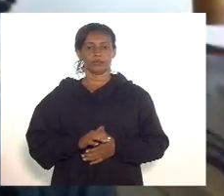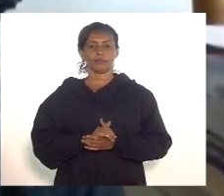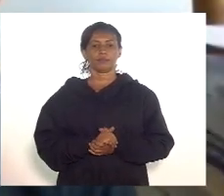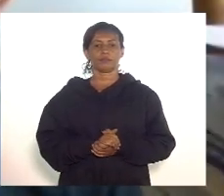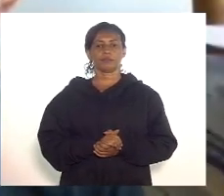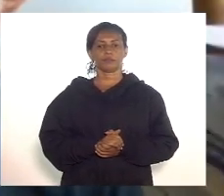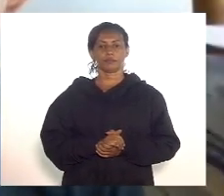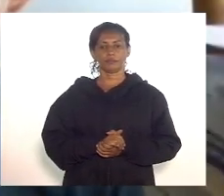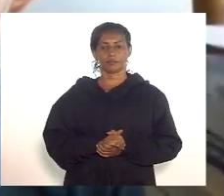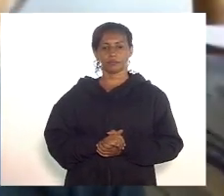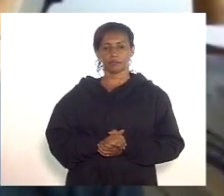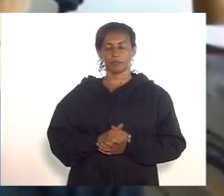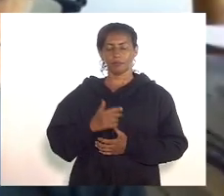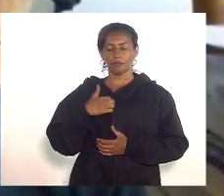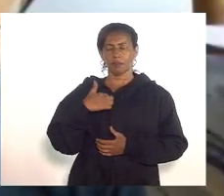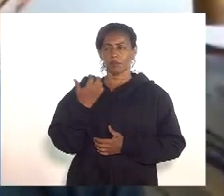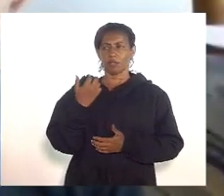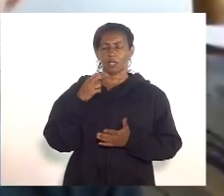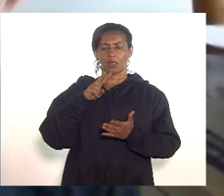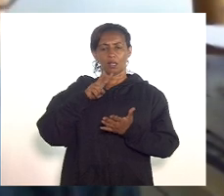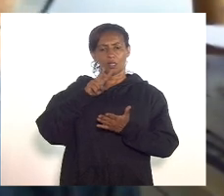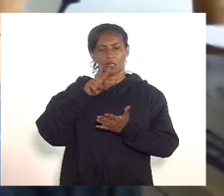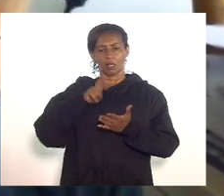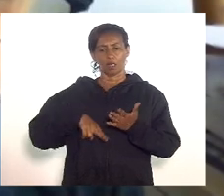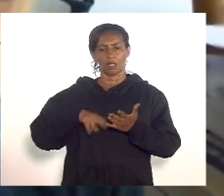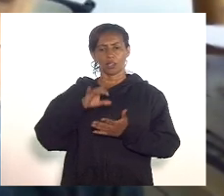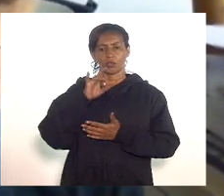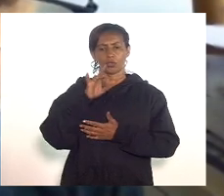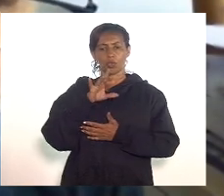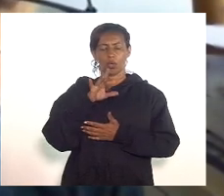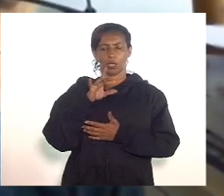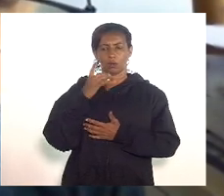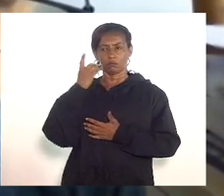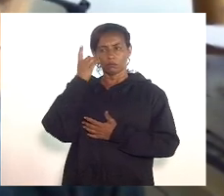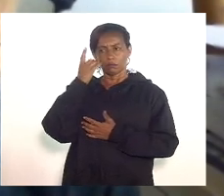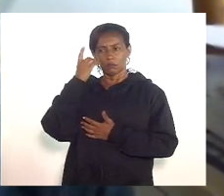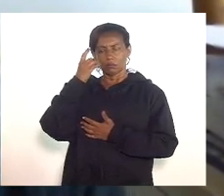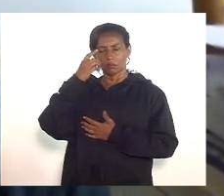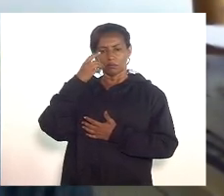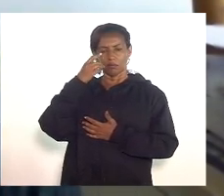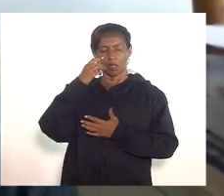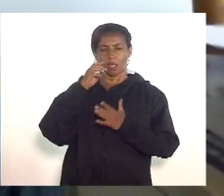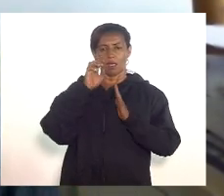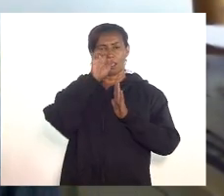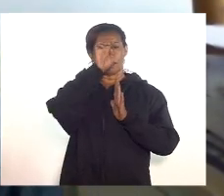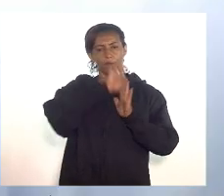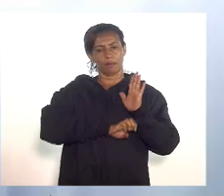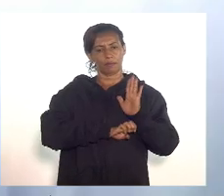eu queria ler só do deputado Márcio Pacheco a emenda